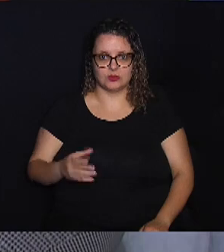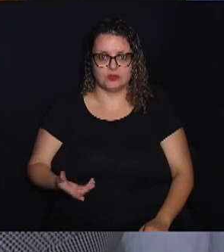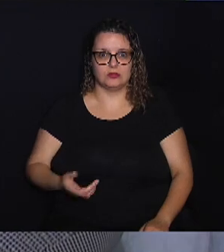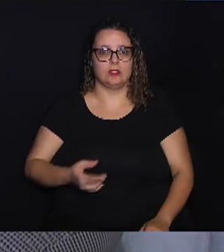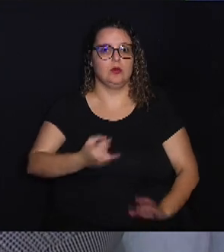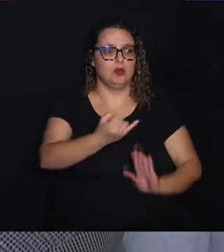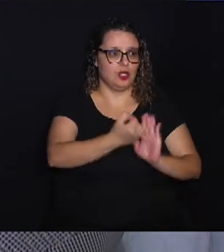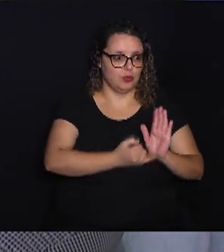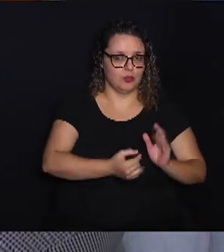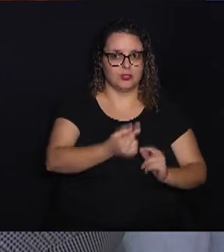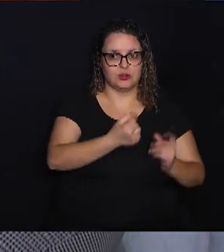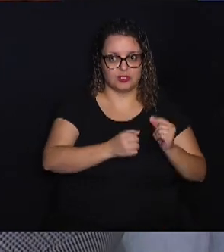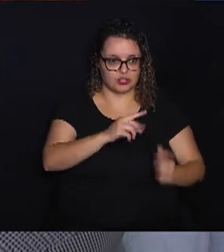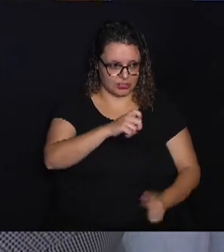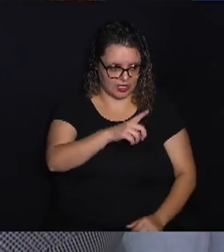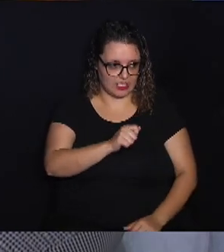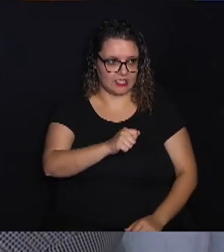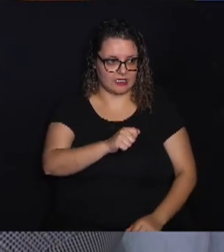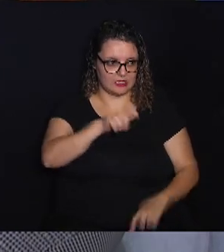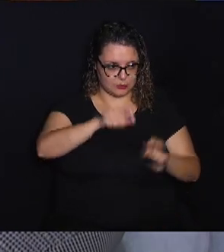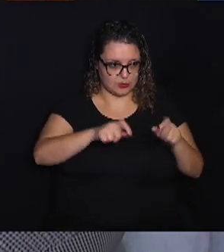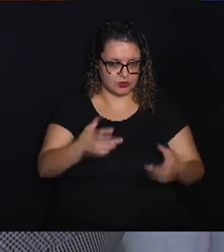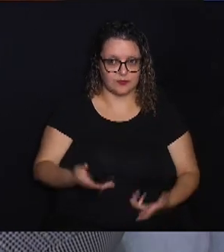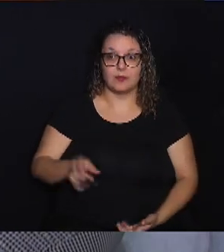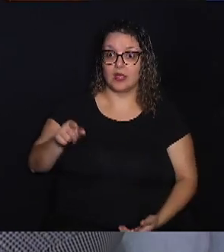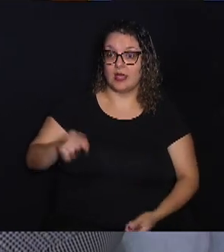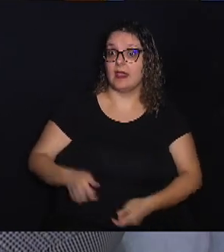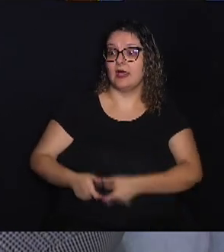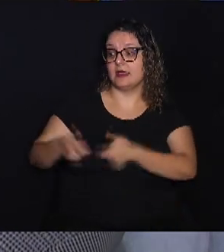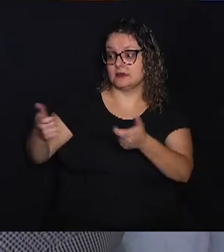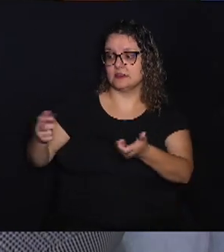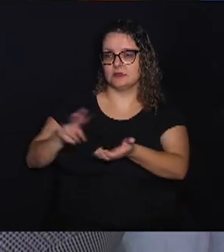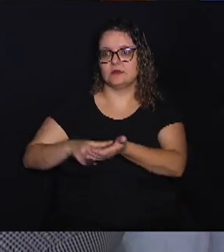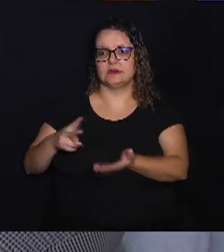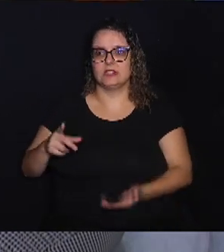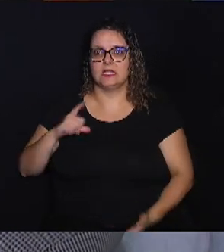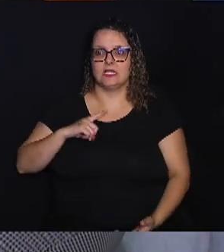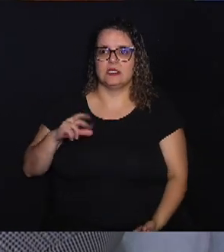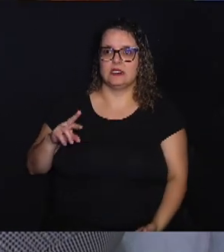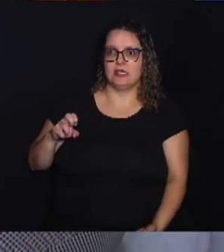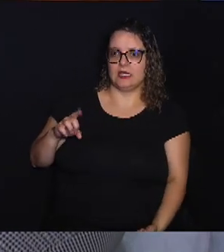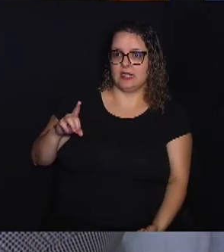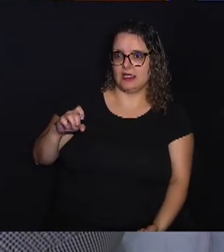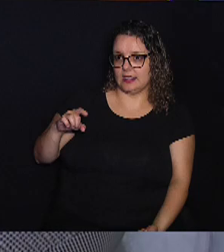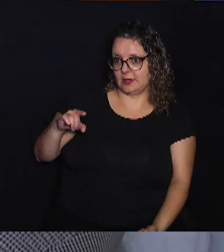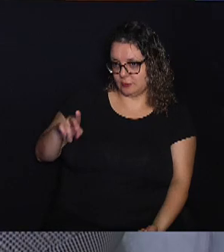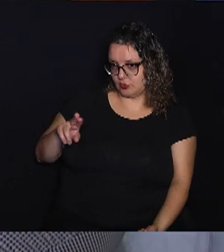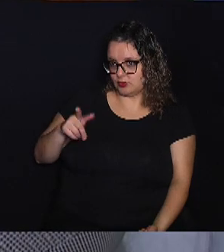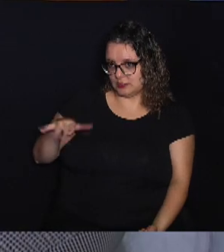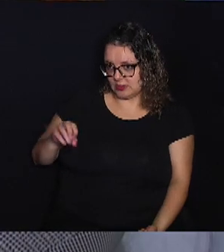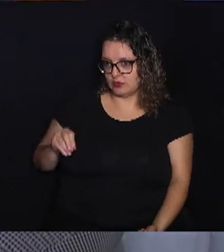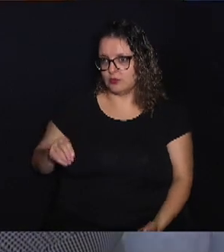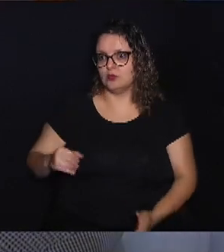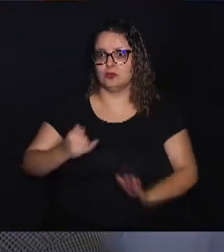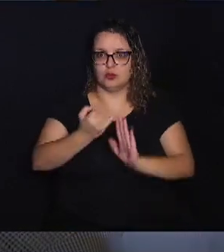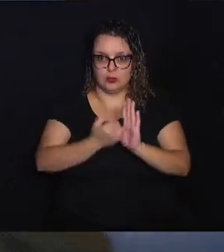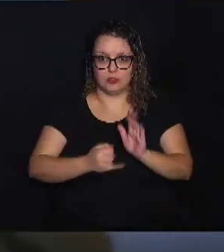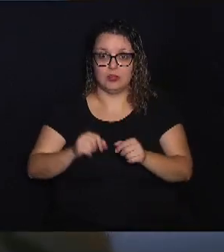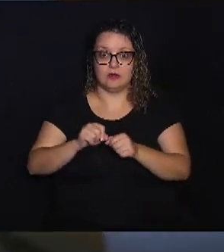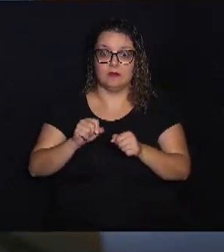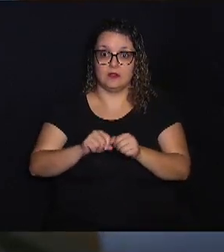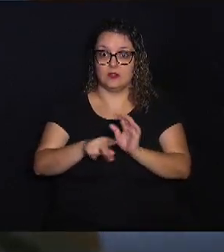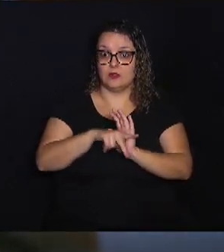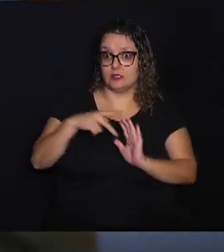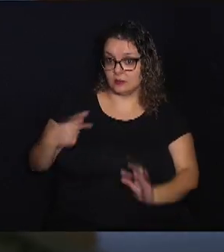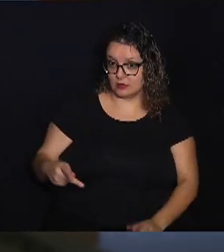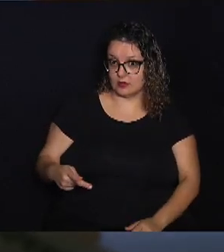Isso. Essa é uma das grandes vantagens desse produto. Ele tem essa isenção do imposto de renda e isso faz com que ele se torne